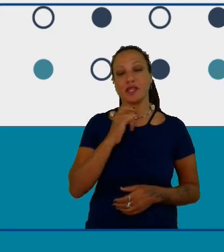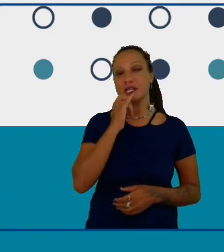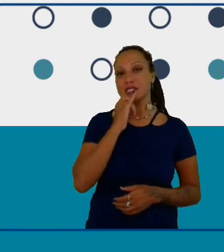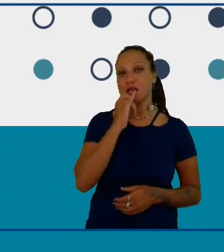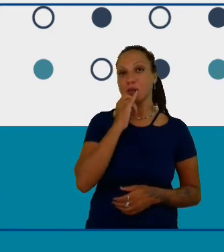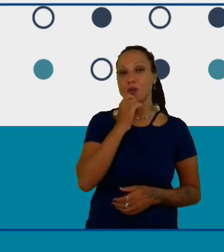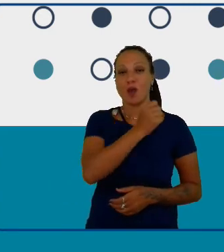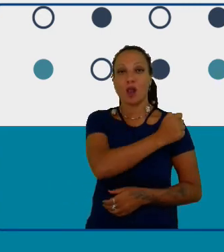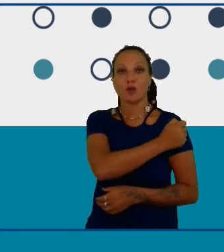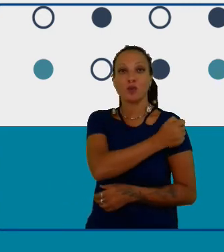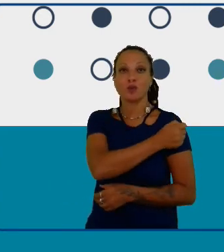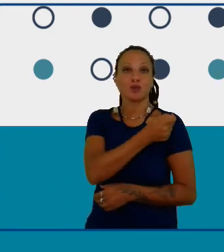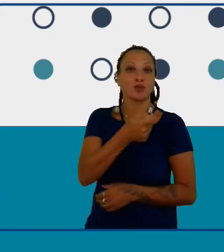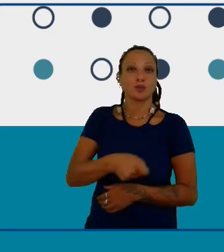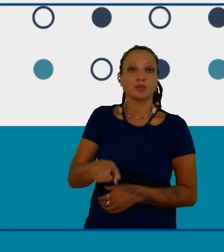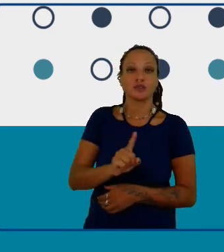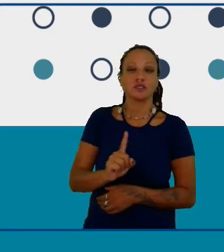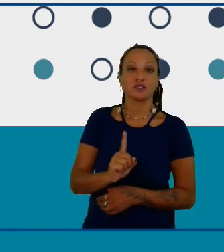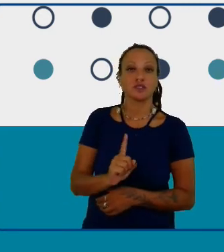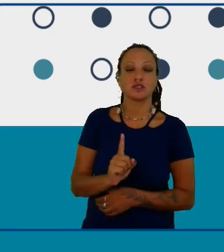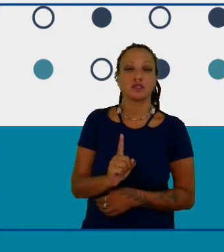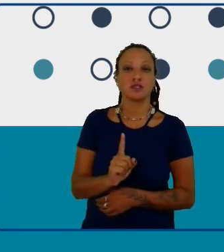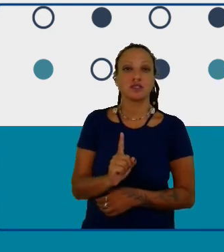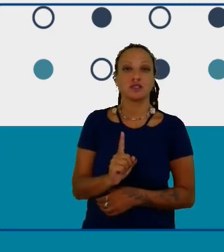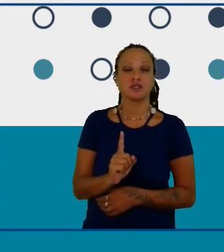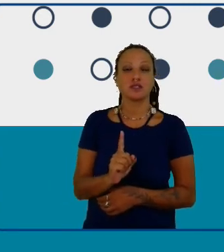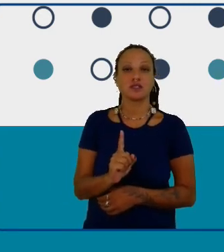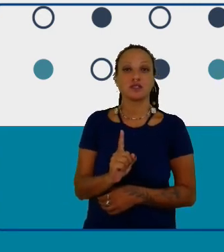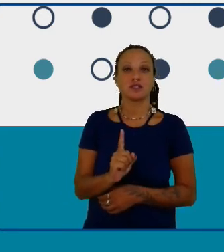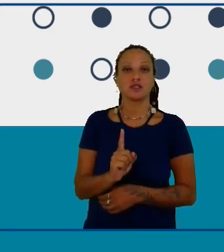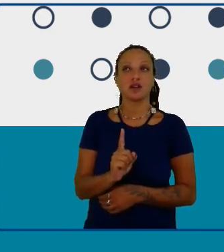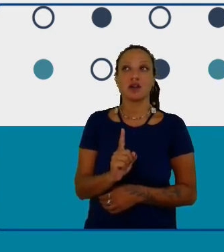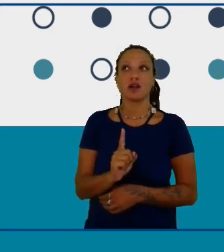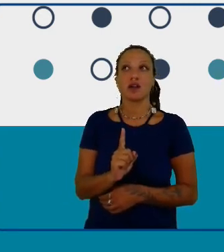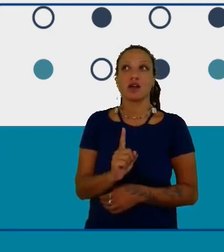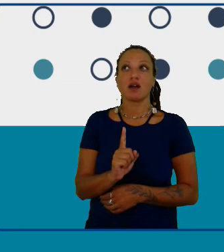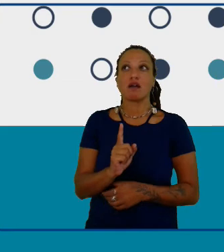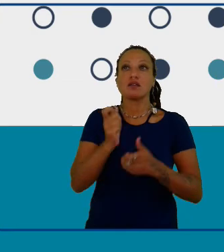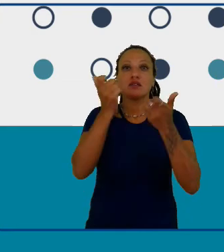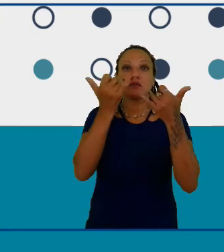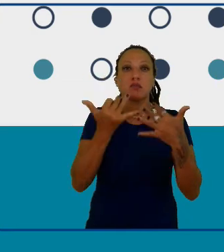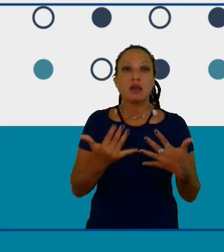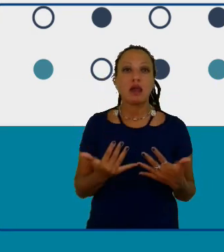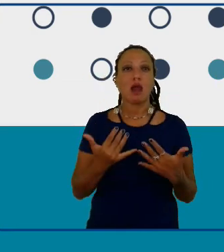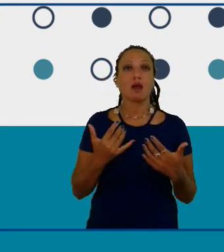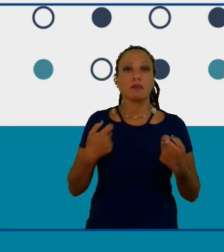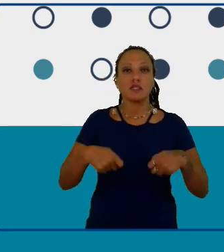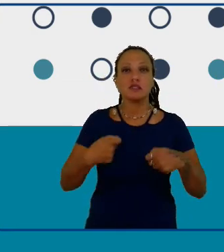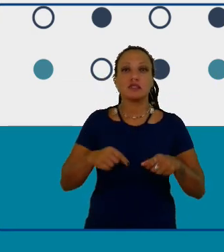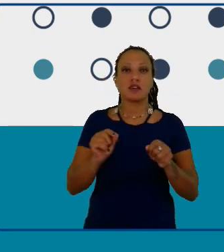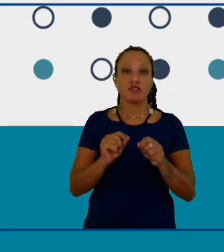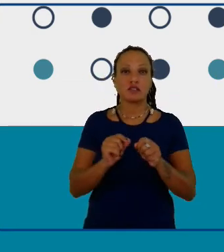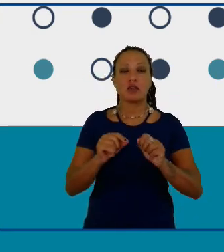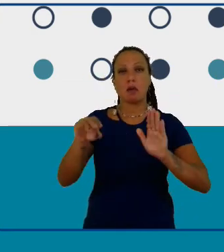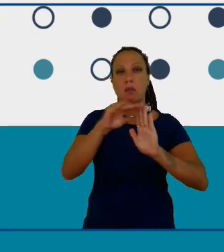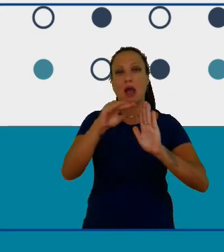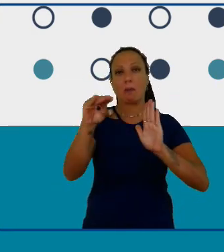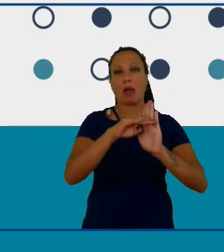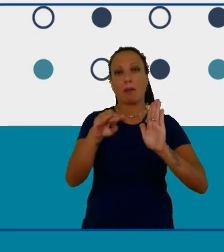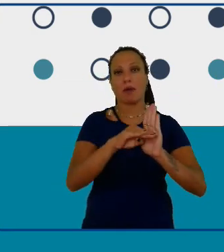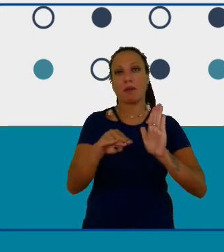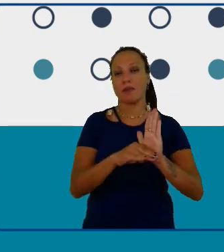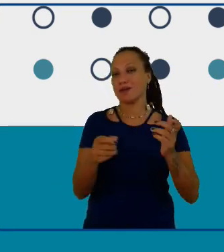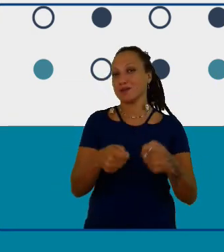colocar aqui é um não precise que a gente diga o que eles tenham que fazer possa partir dos alunos também essas